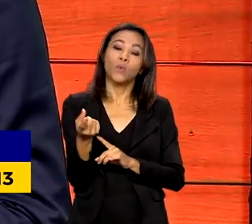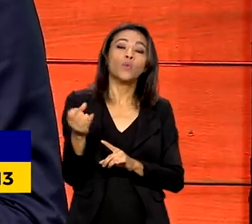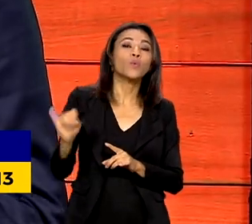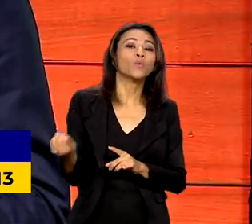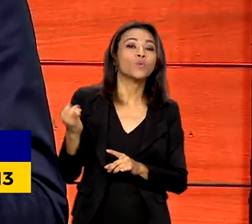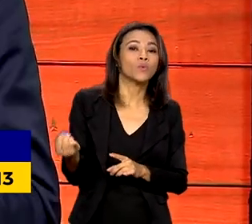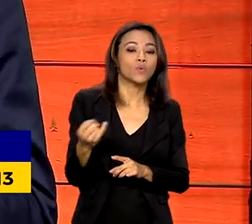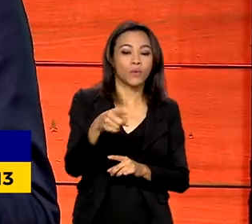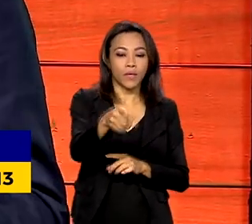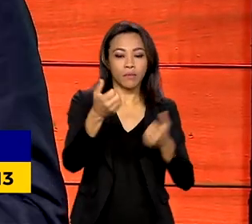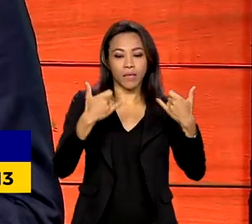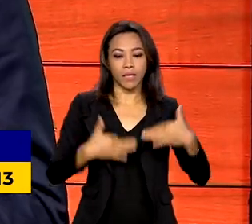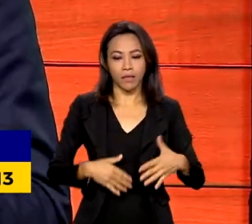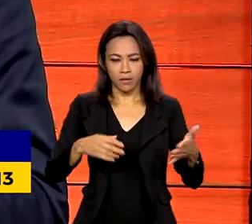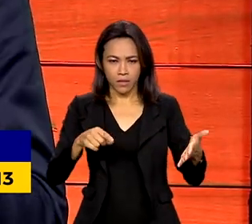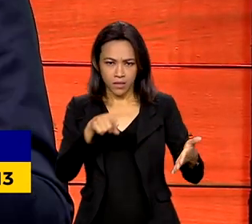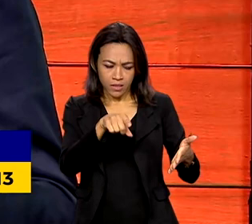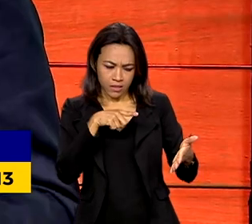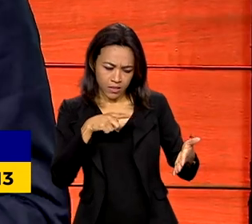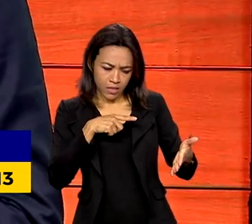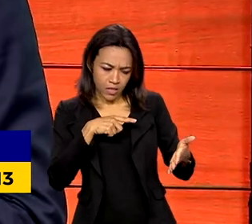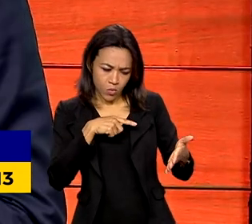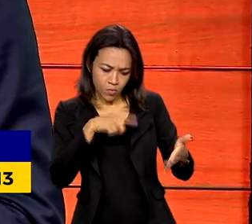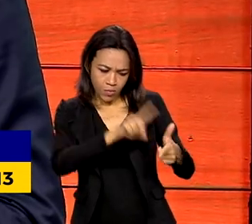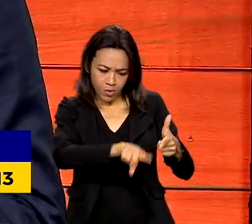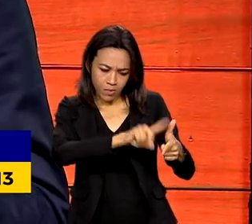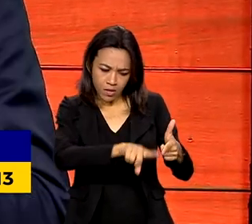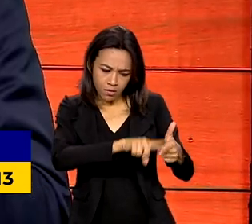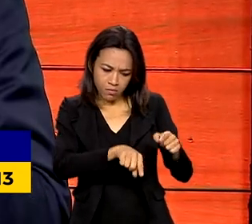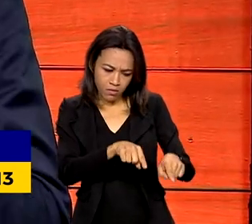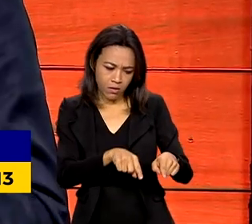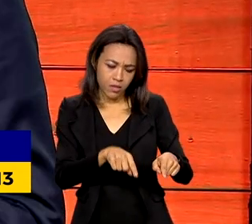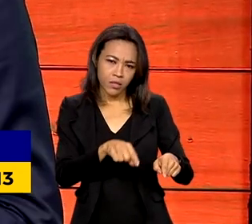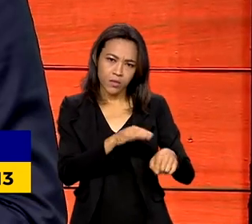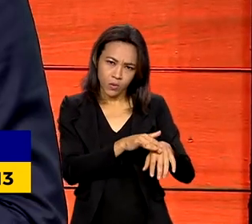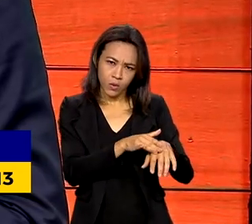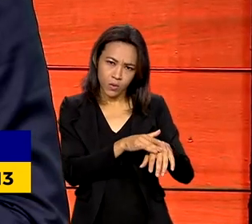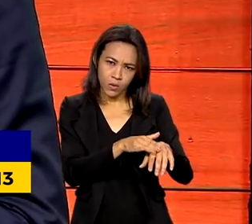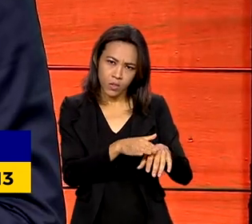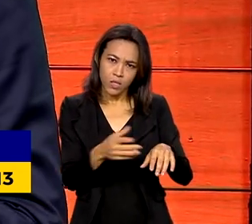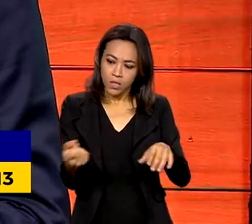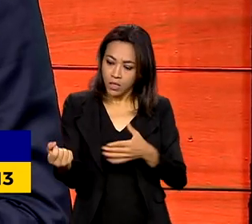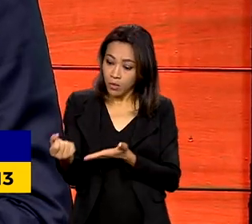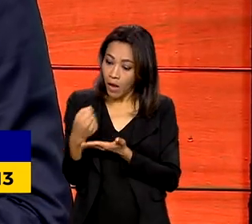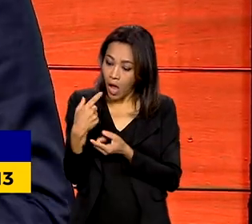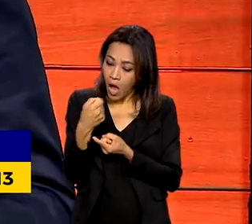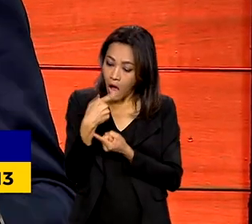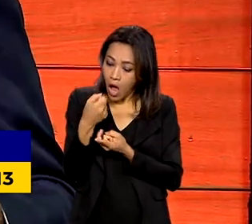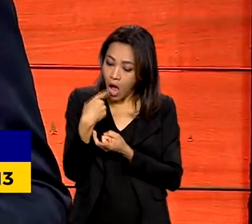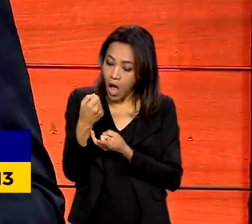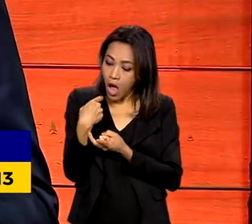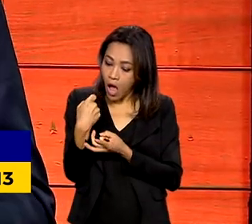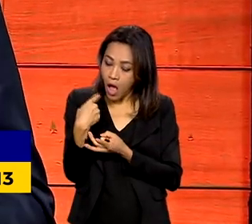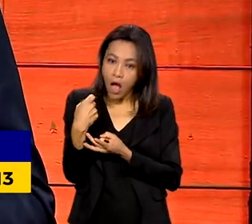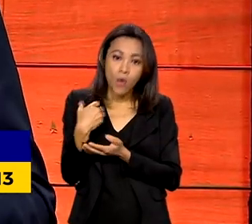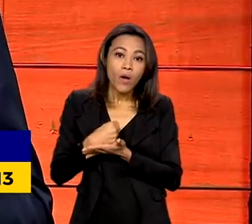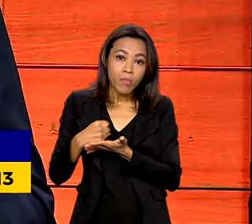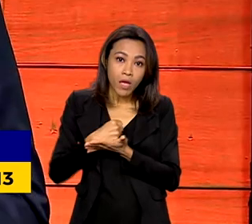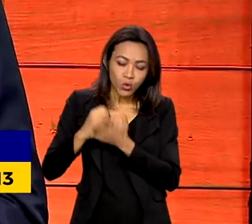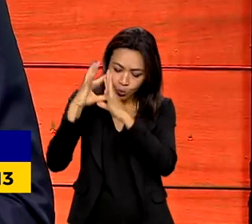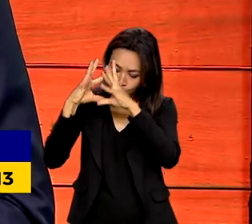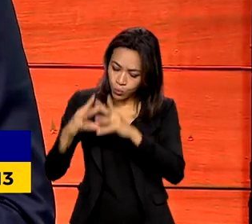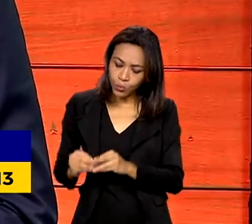uma infecção, você tem que tomar uma cartela, toda a cartela do antibiótico. Eu sempre lembro que também